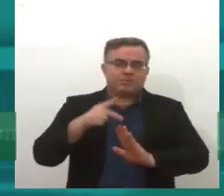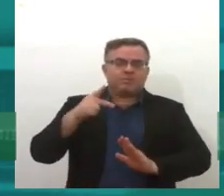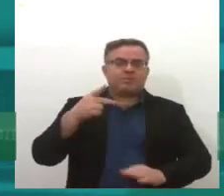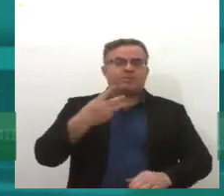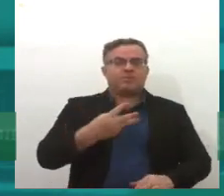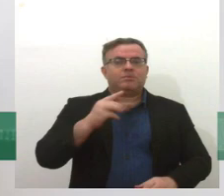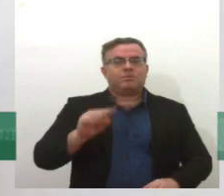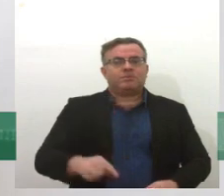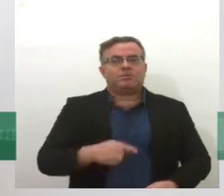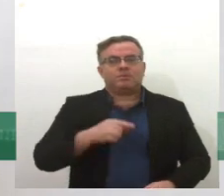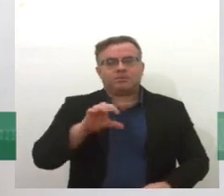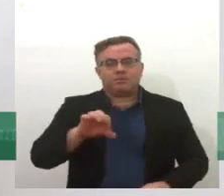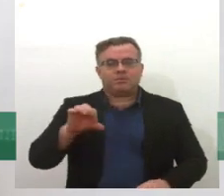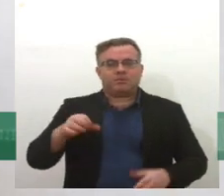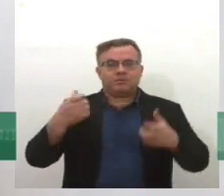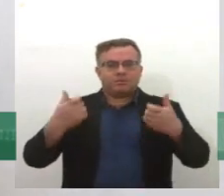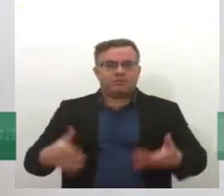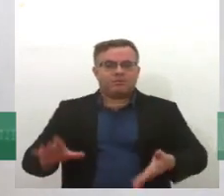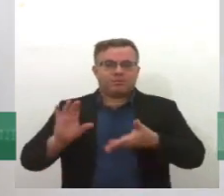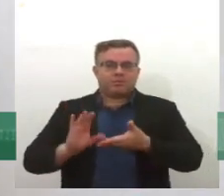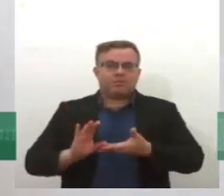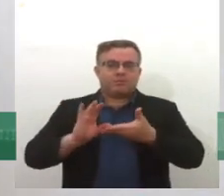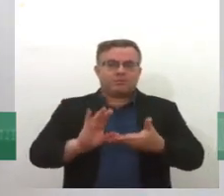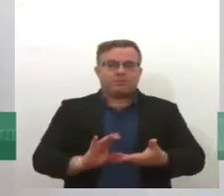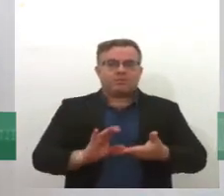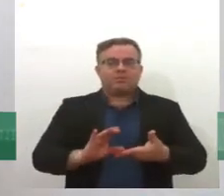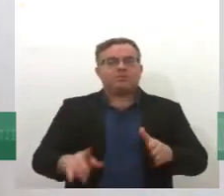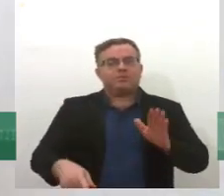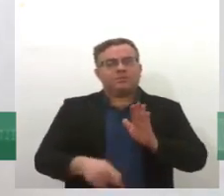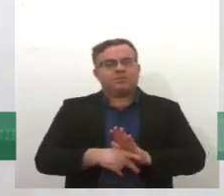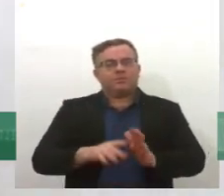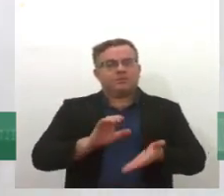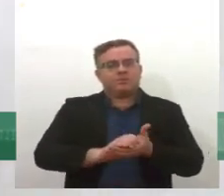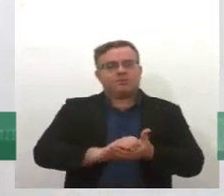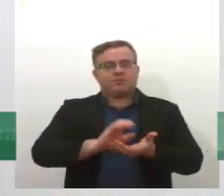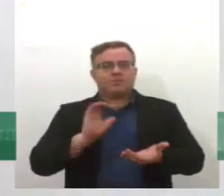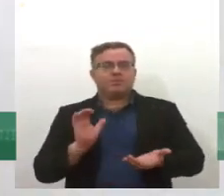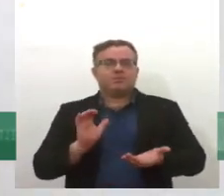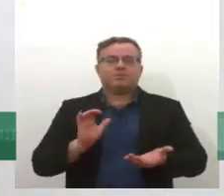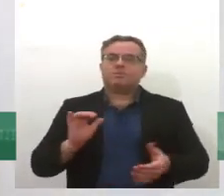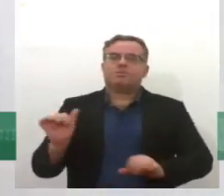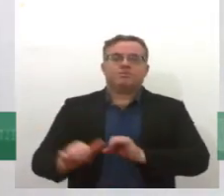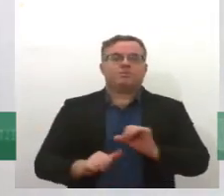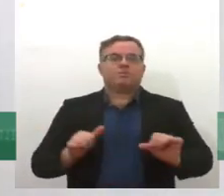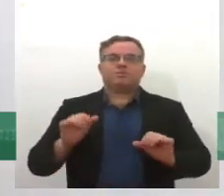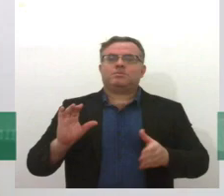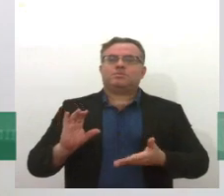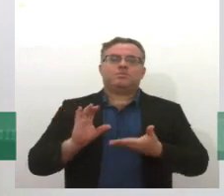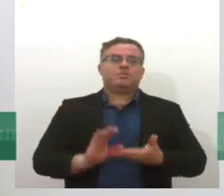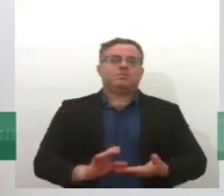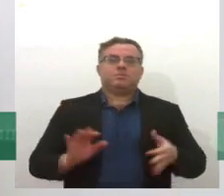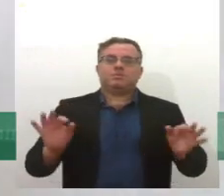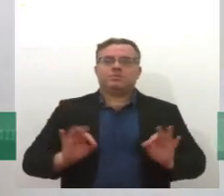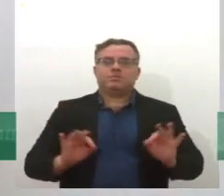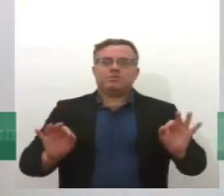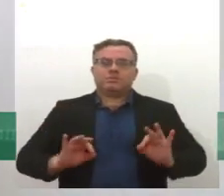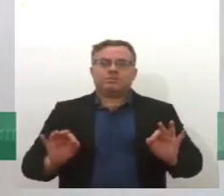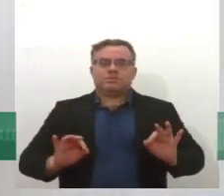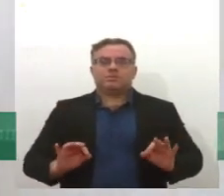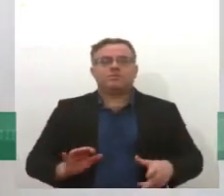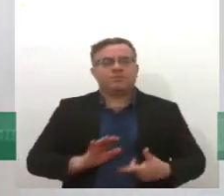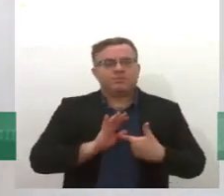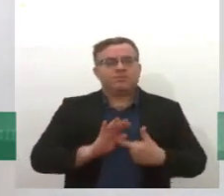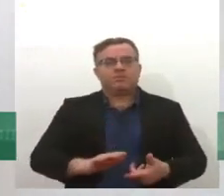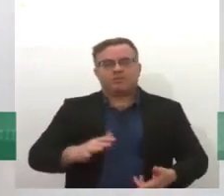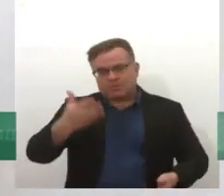é a que versa sobre o financiamento de CAPS, não houve nenhuma alteração de repasse de valor. Isso é um dado da...